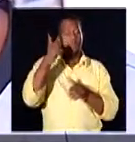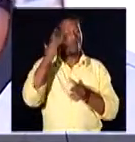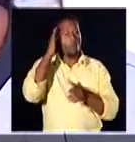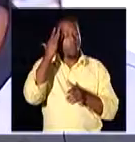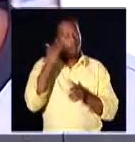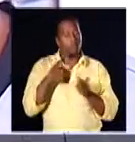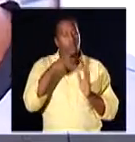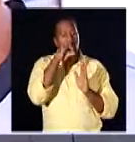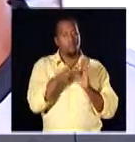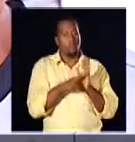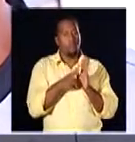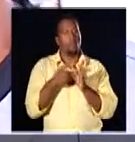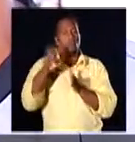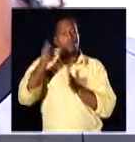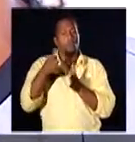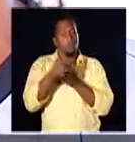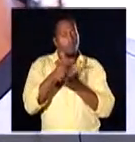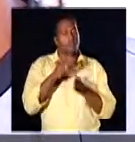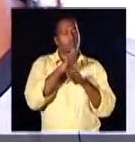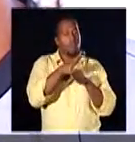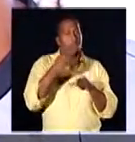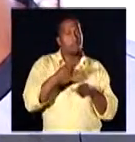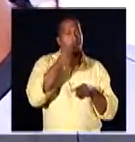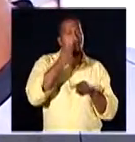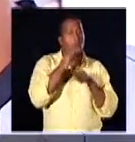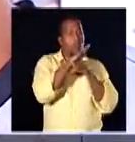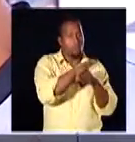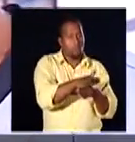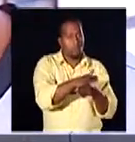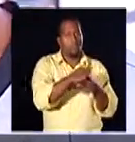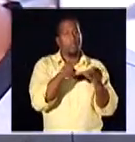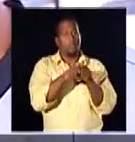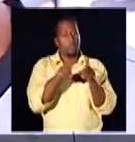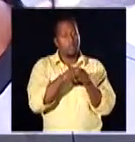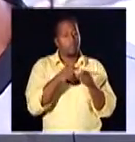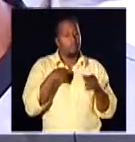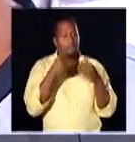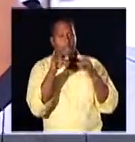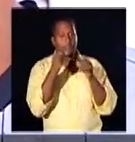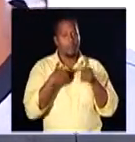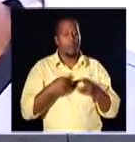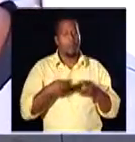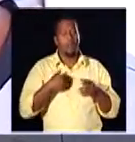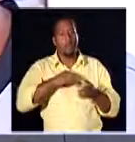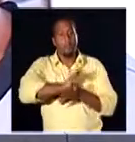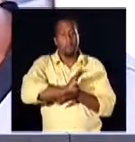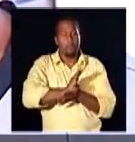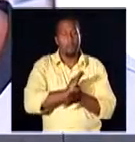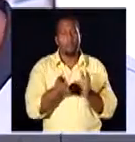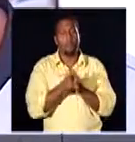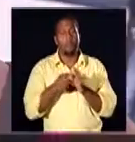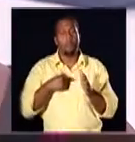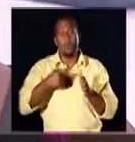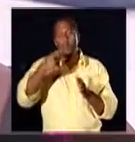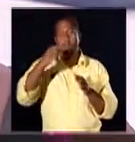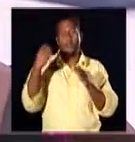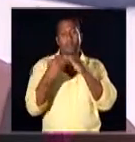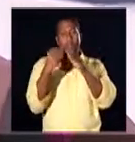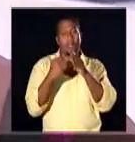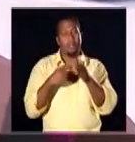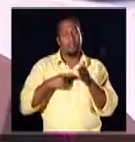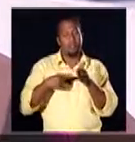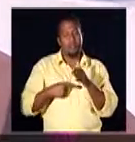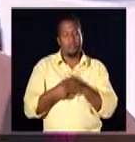consumidores, ele veio para ajudar e também a controlar mais essa prática abusiva que alguns comerciantes fazem. Meu padrasto